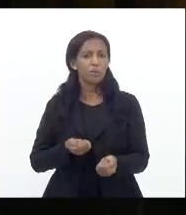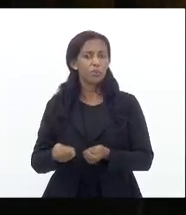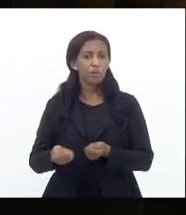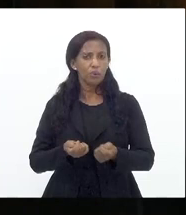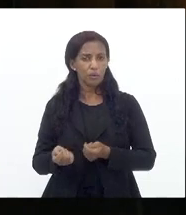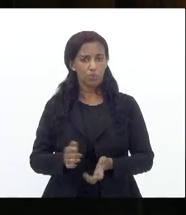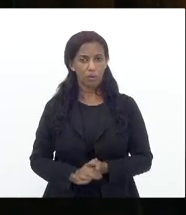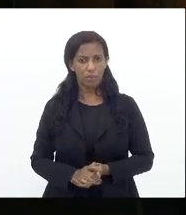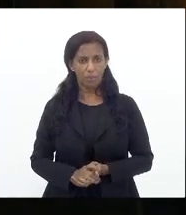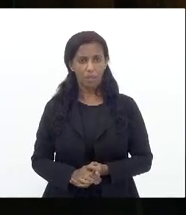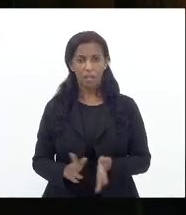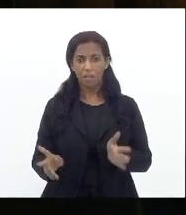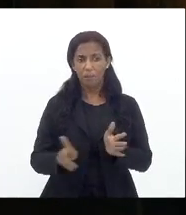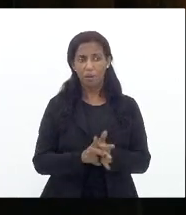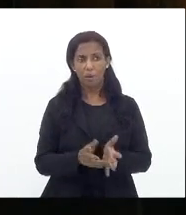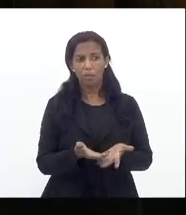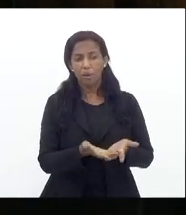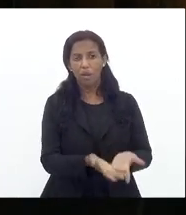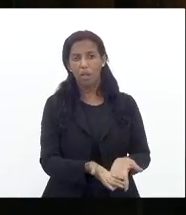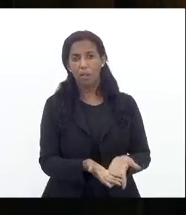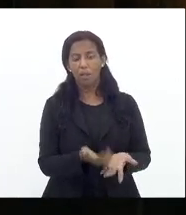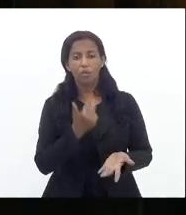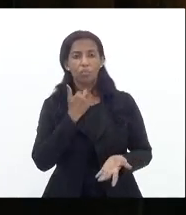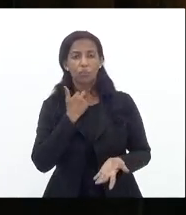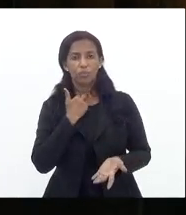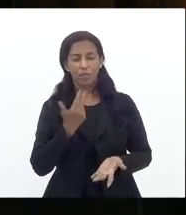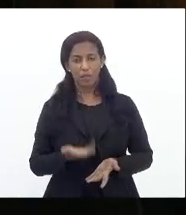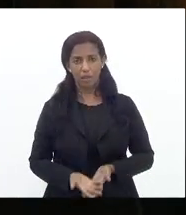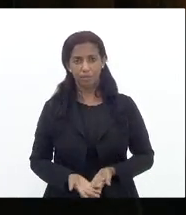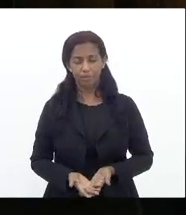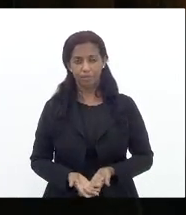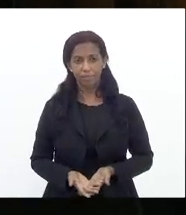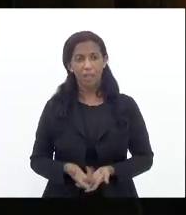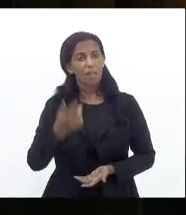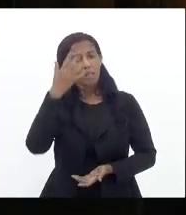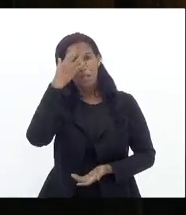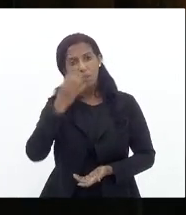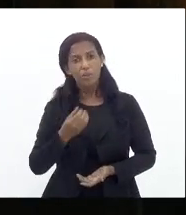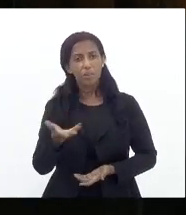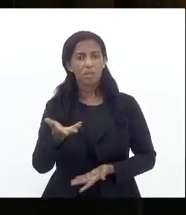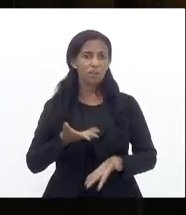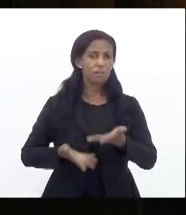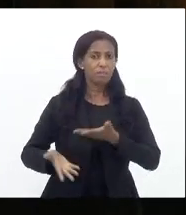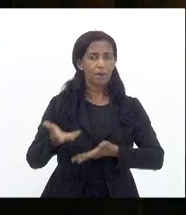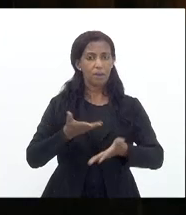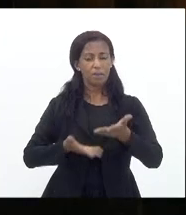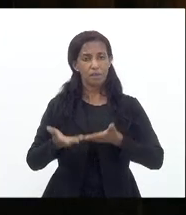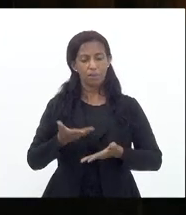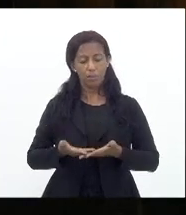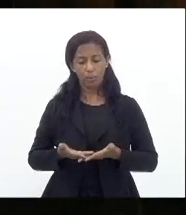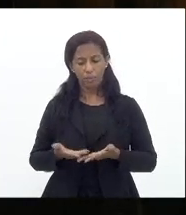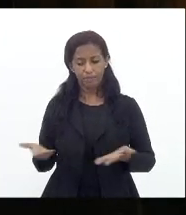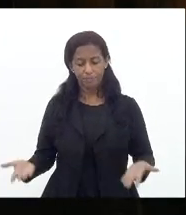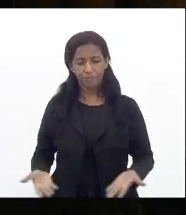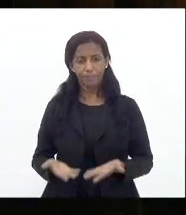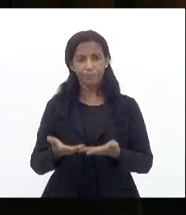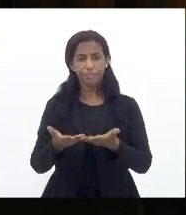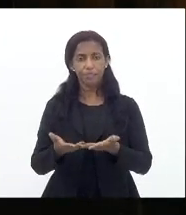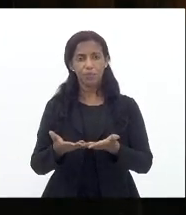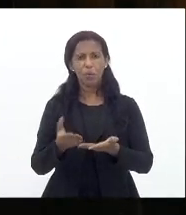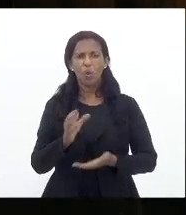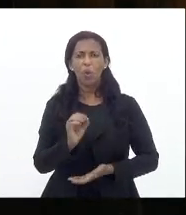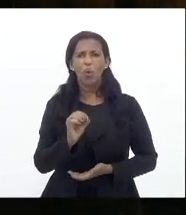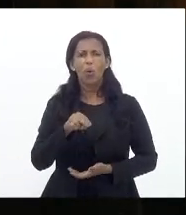por si só não se dá não sei se vossa excelência participou da recepção do consul